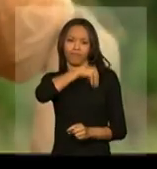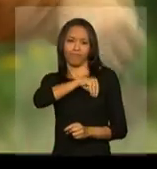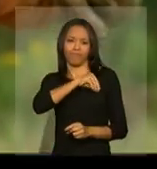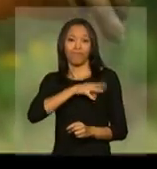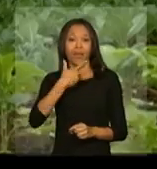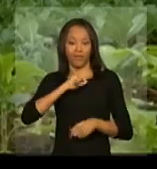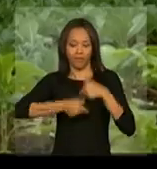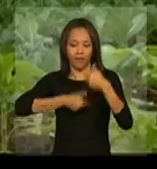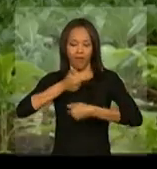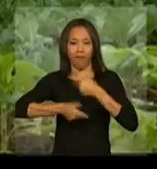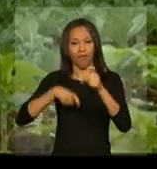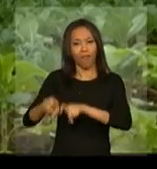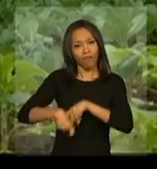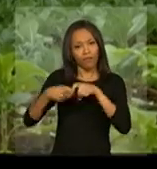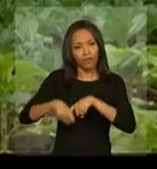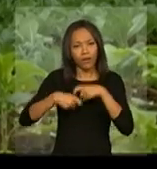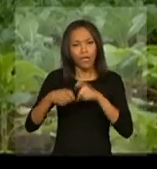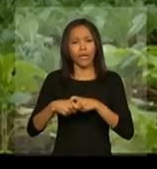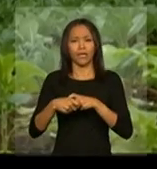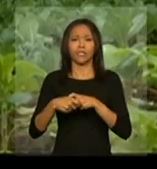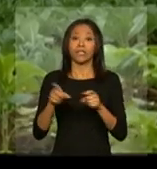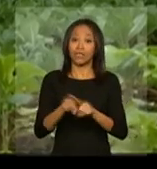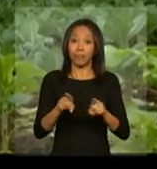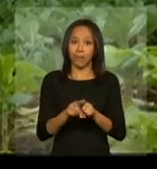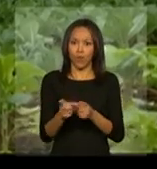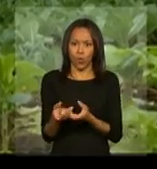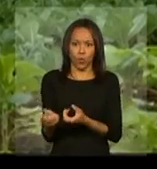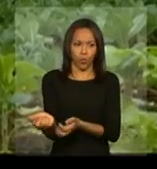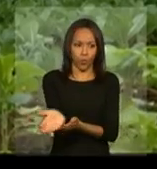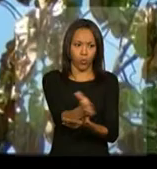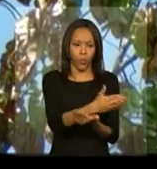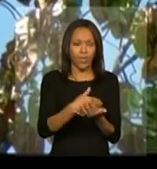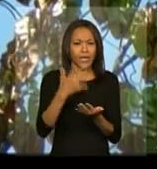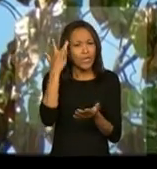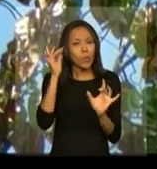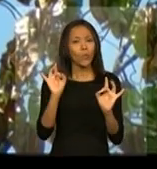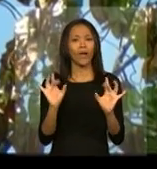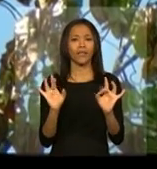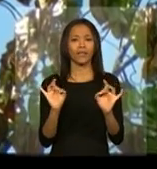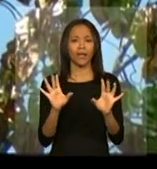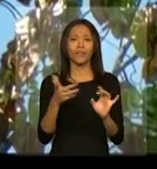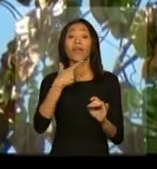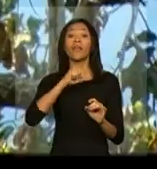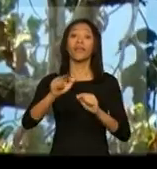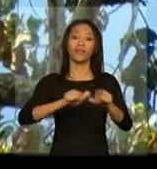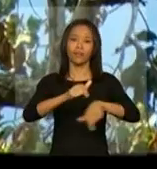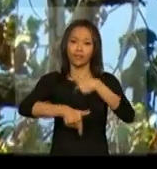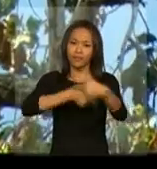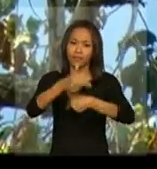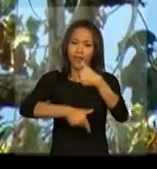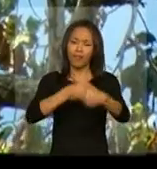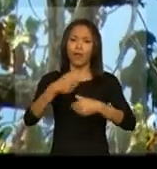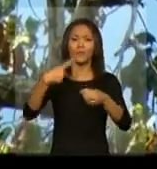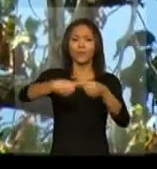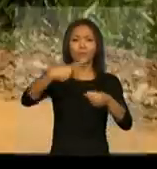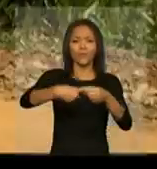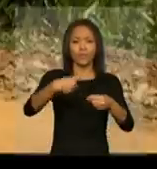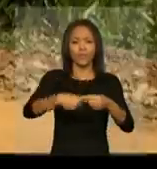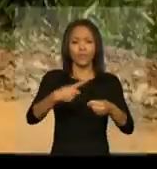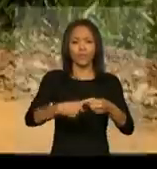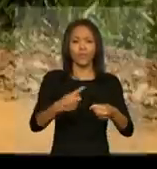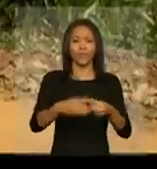quem produz. Quantidade e qualidade. É o caso dos produtores da Castanha do Brasil, no município de